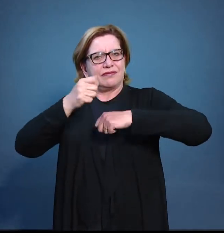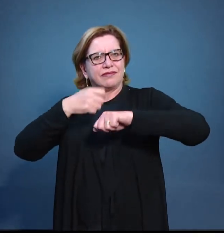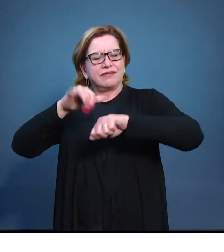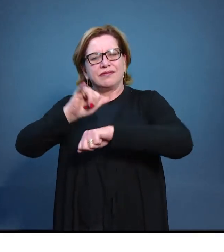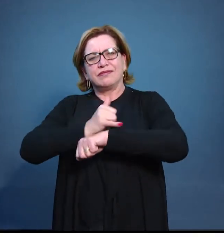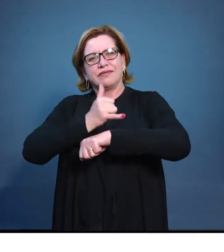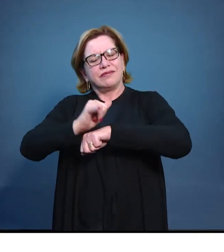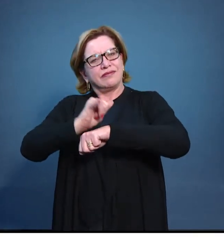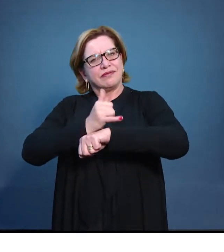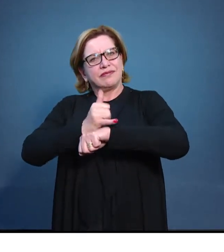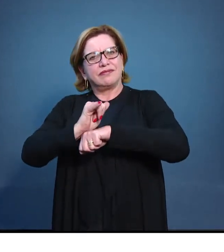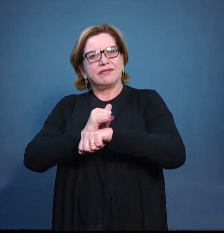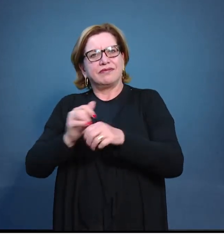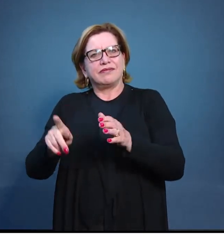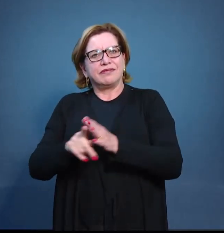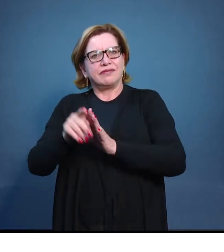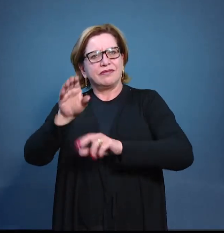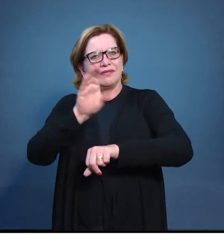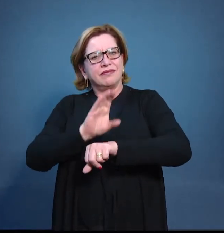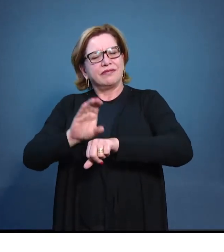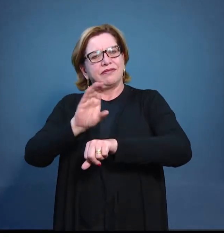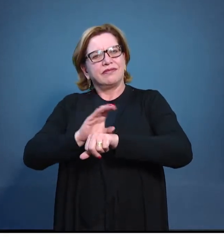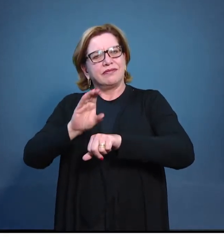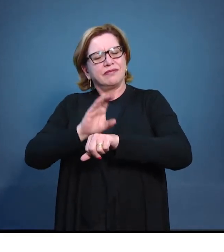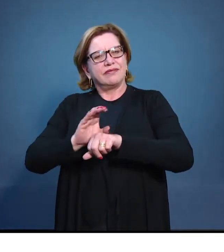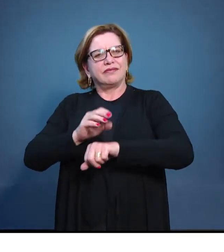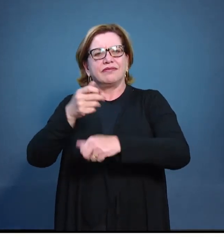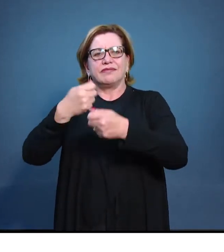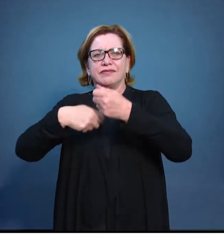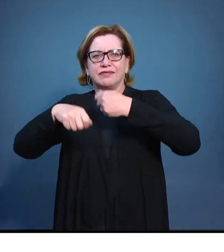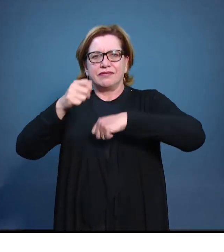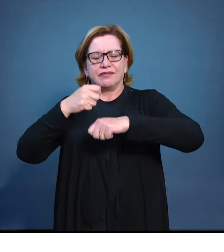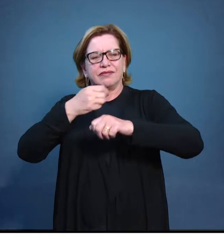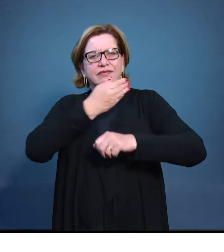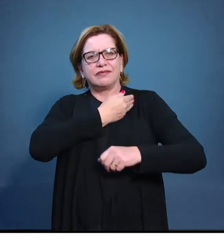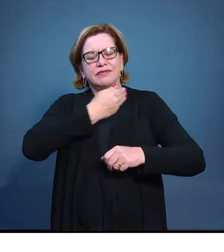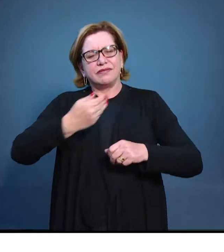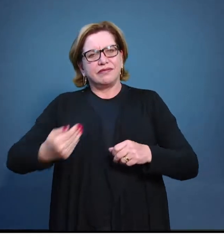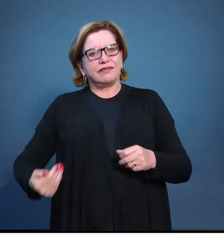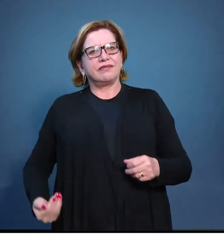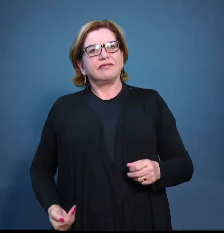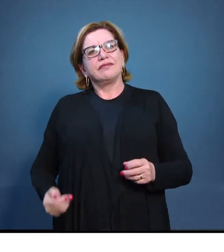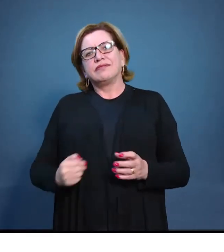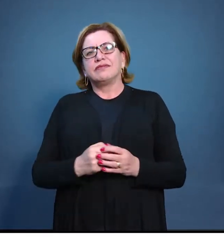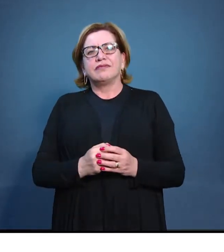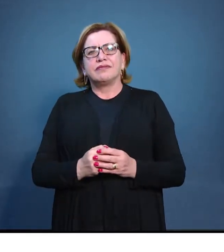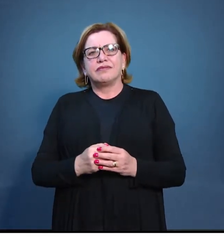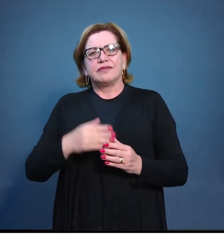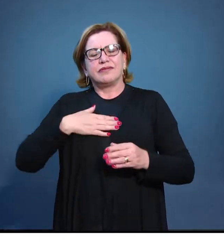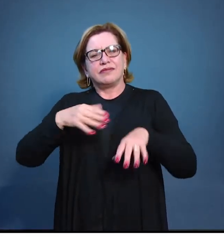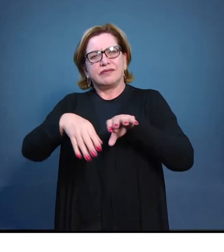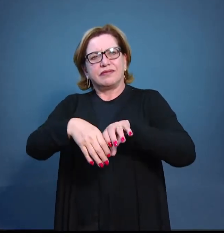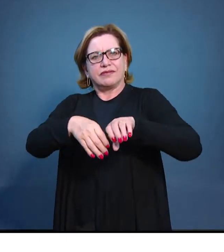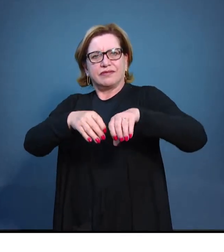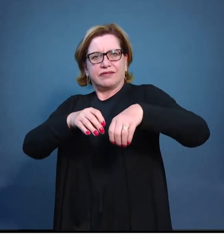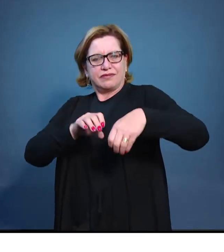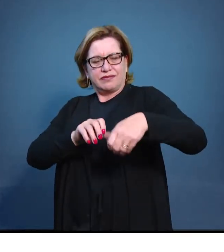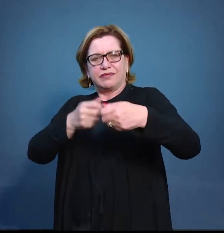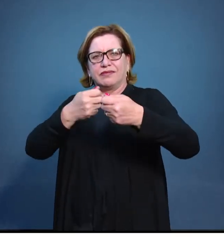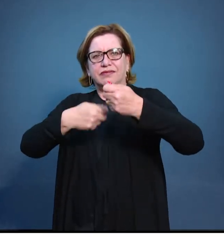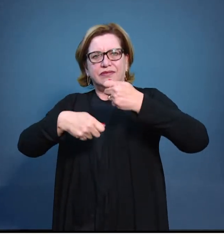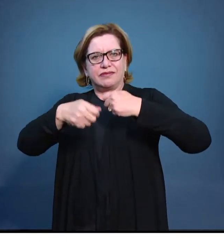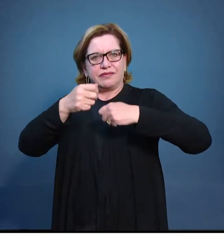estratégica no curso de bacharelado em administração pública. Minha formação é em